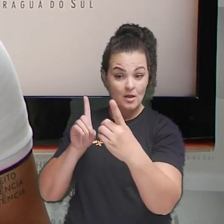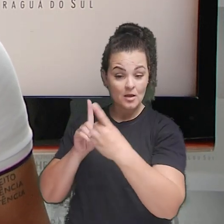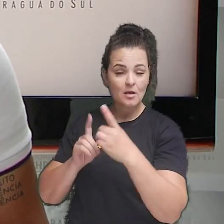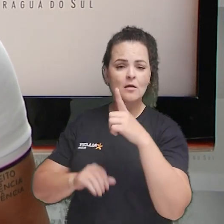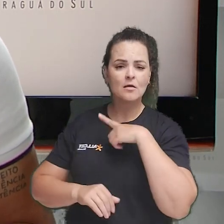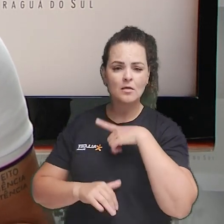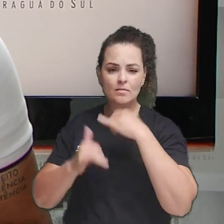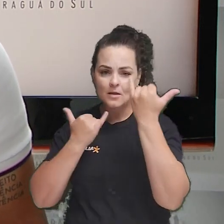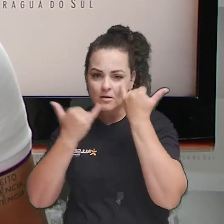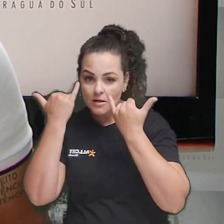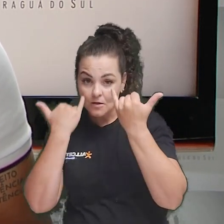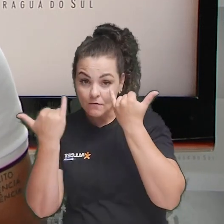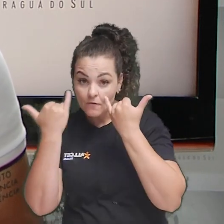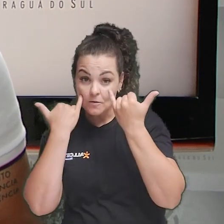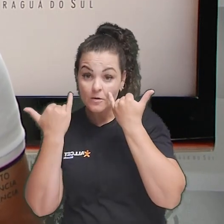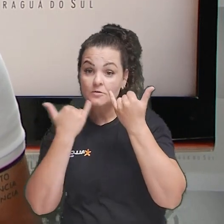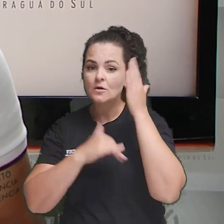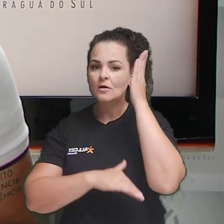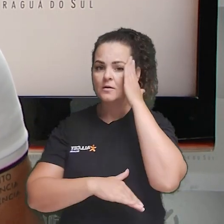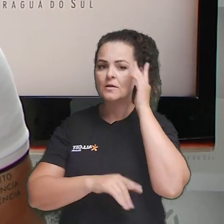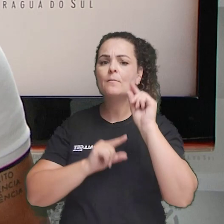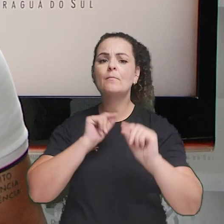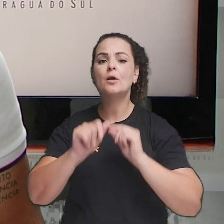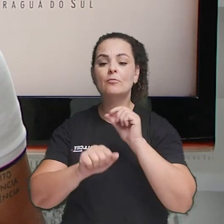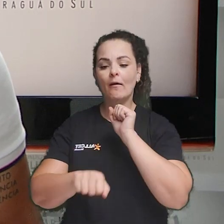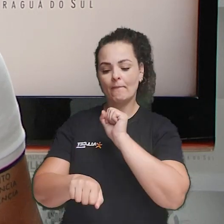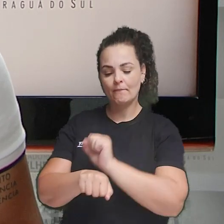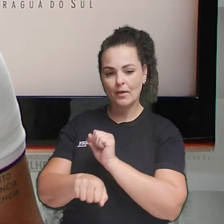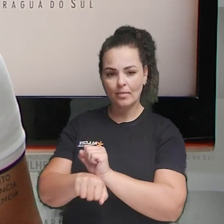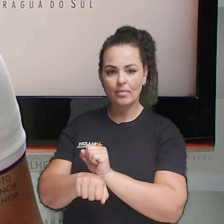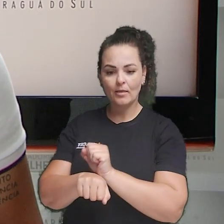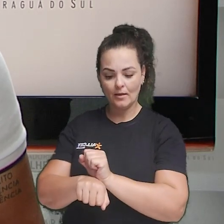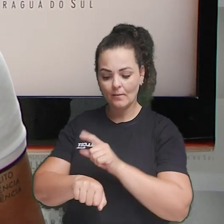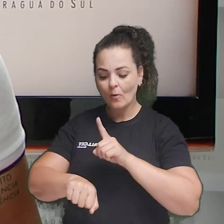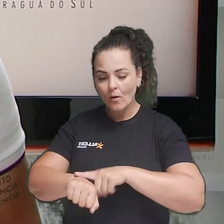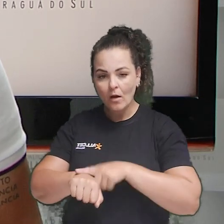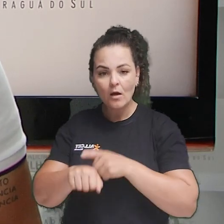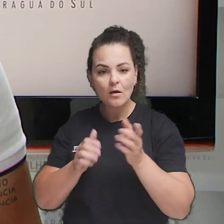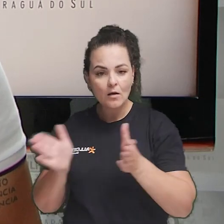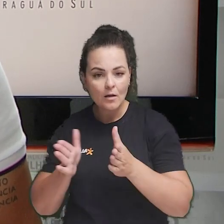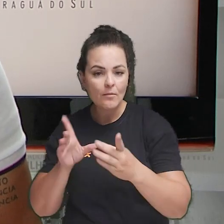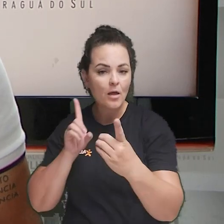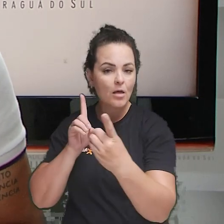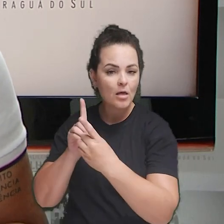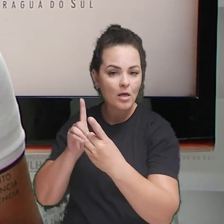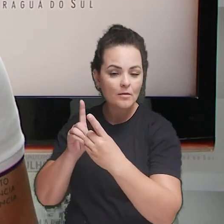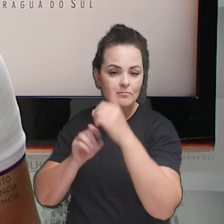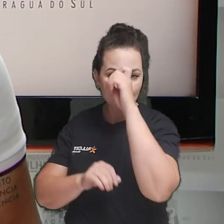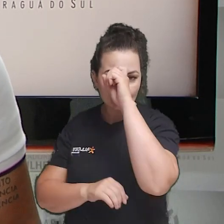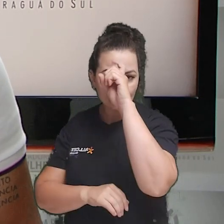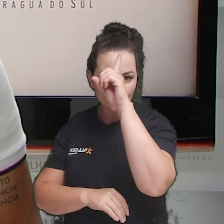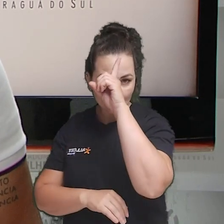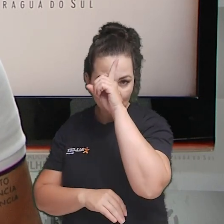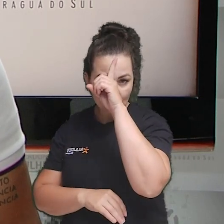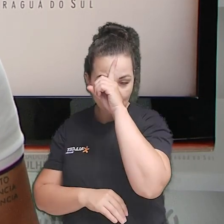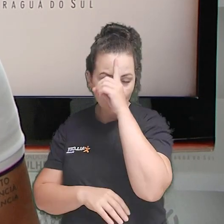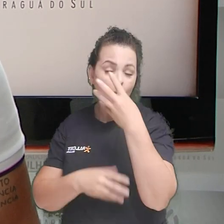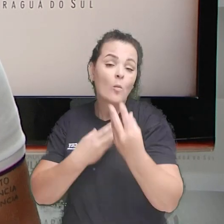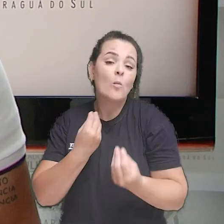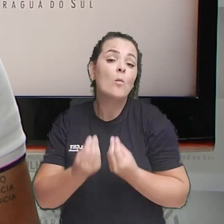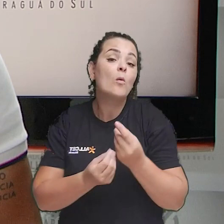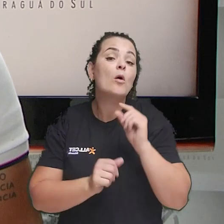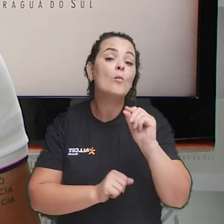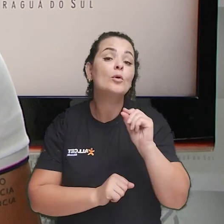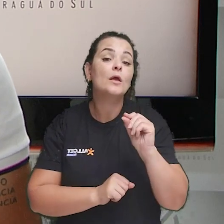aos pacientes o acesso à informação relativa ao tempo médio de espera nos hospitais e prontos socorros no